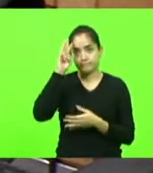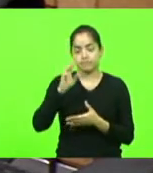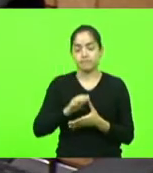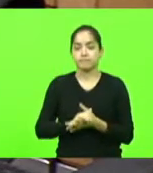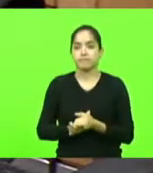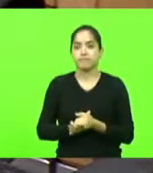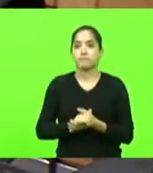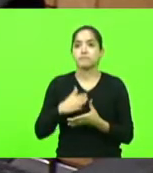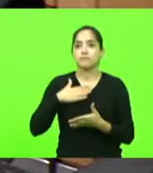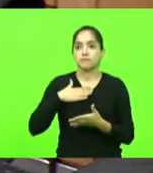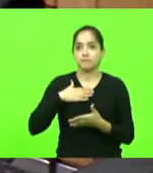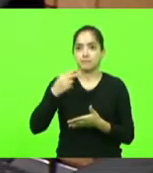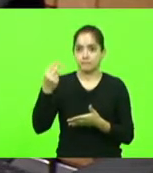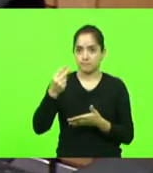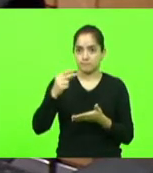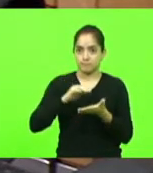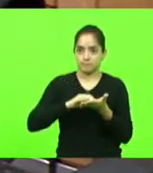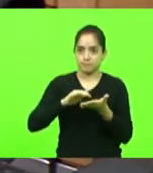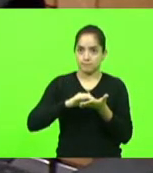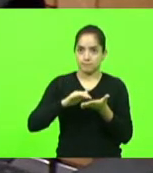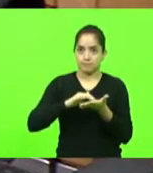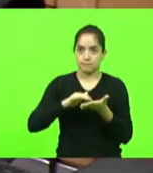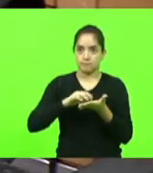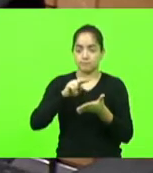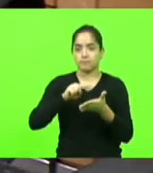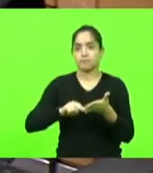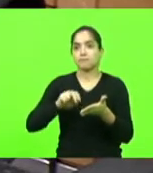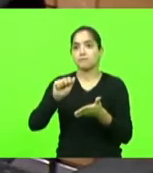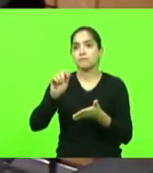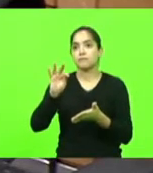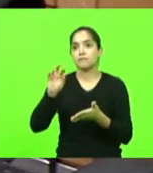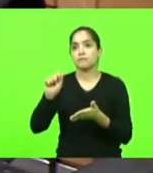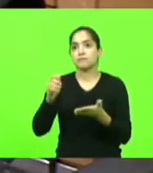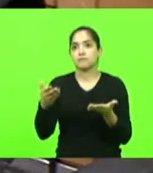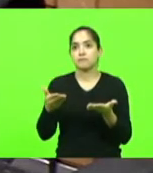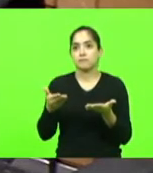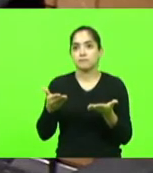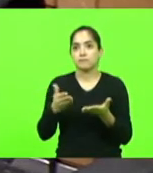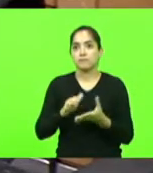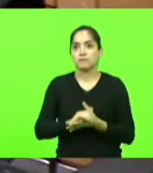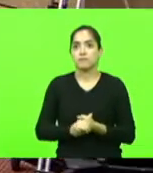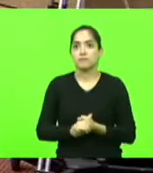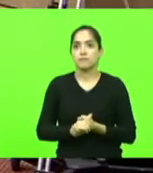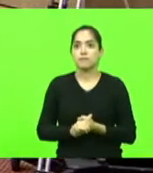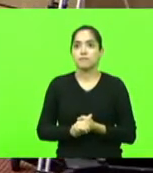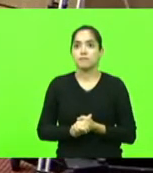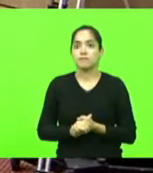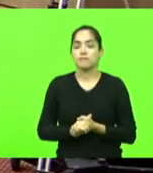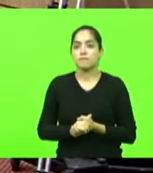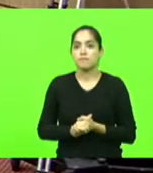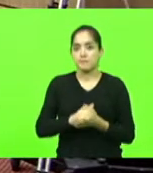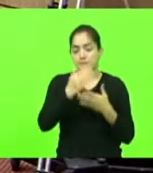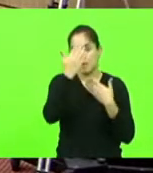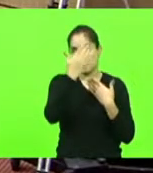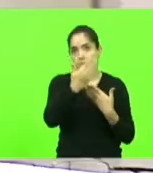constar, eu, segundo o secretário, lavrei a presente ata. Era isto, senhor presidente. Muito obrigado,